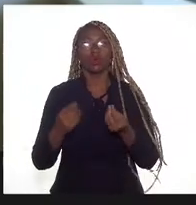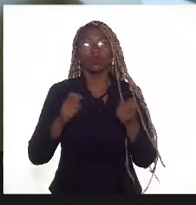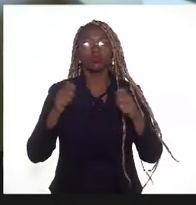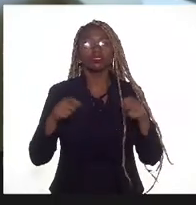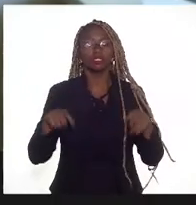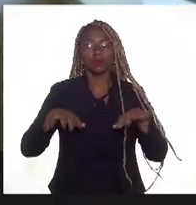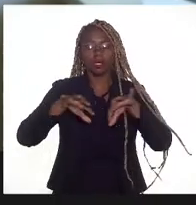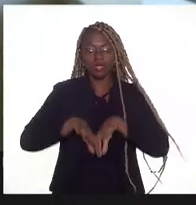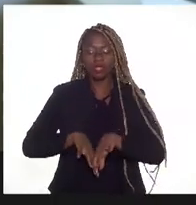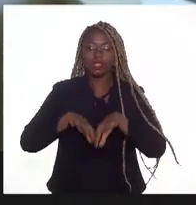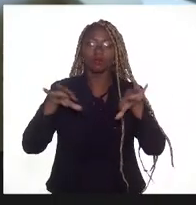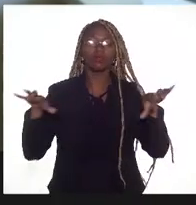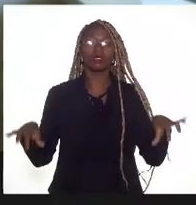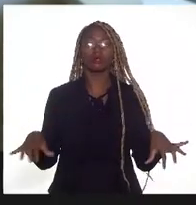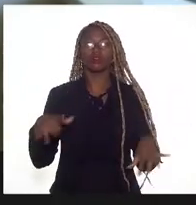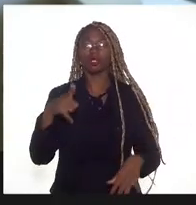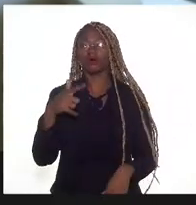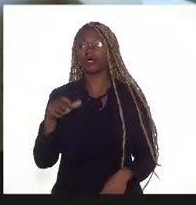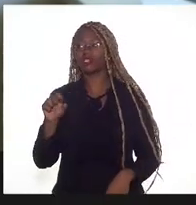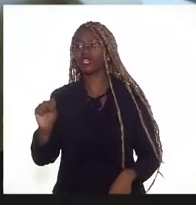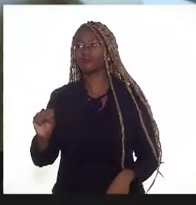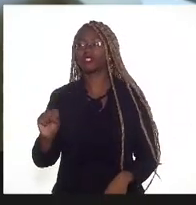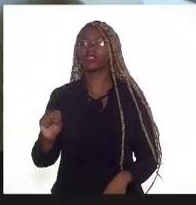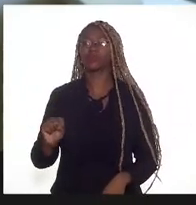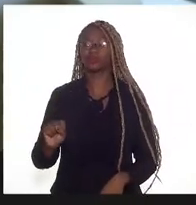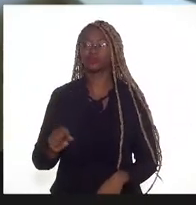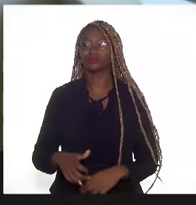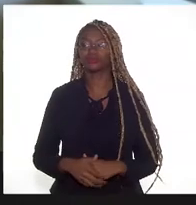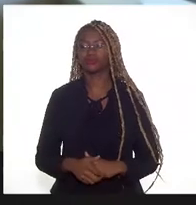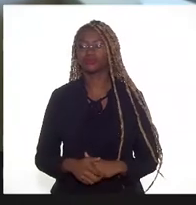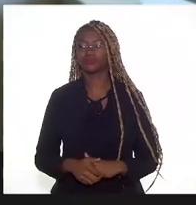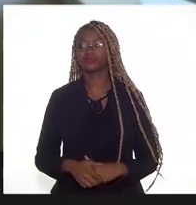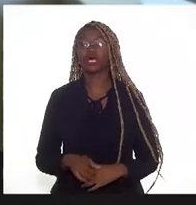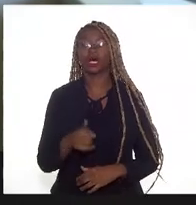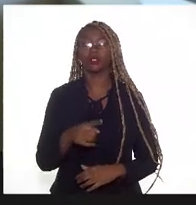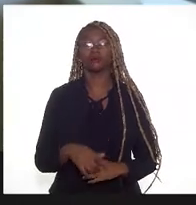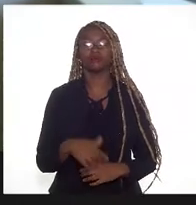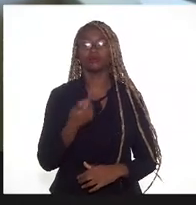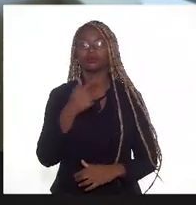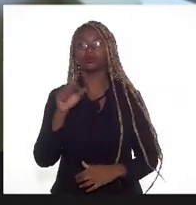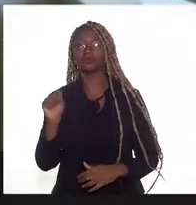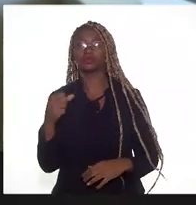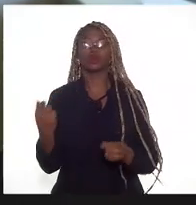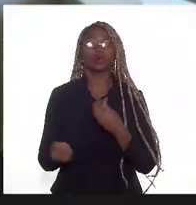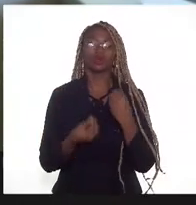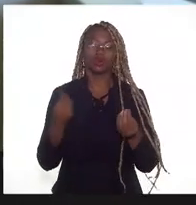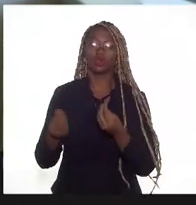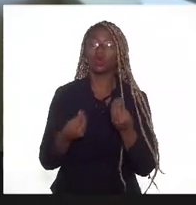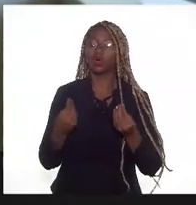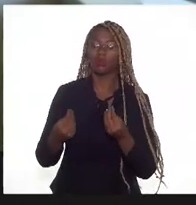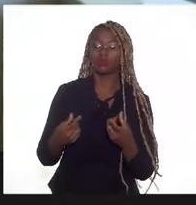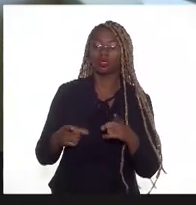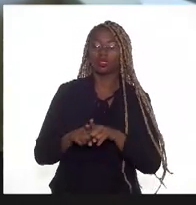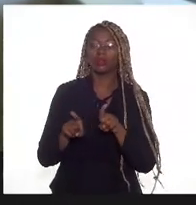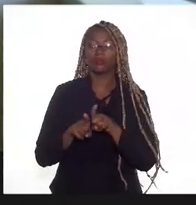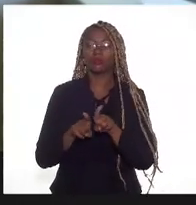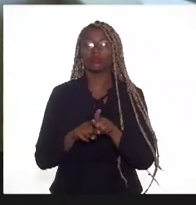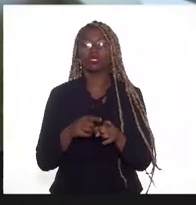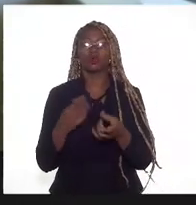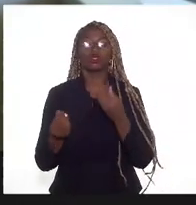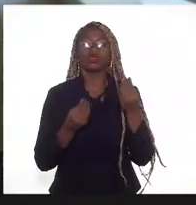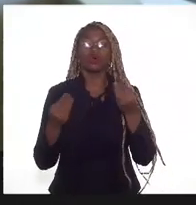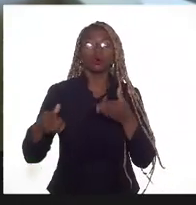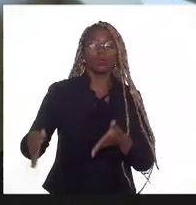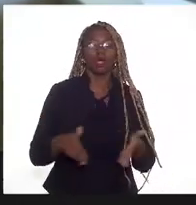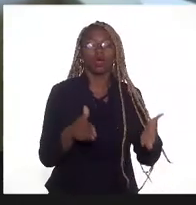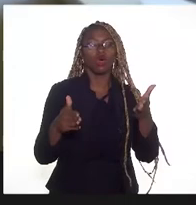carbônico, deixando o gás natural dentro dos parâmetros das normas brasileiras, em que estágio se encontra a